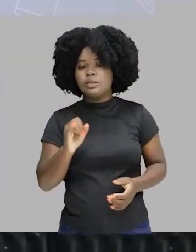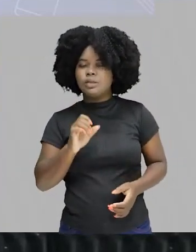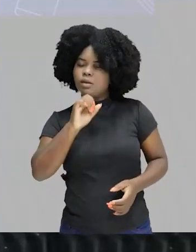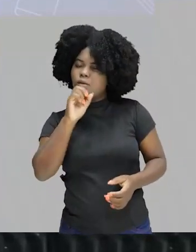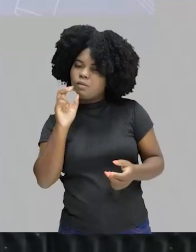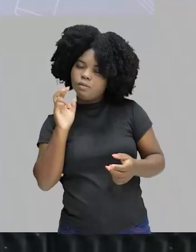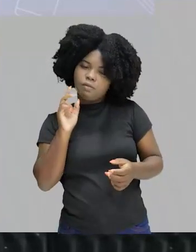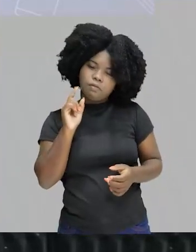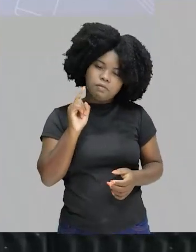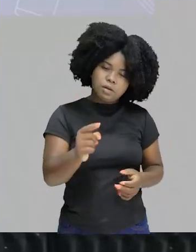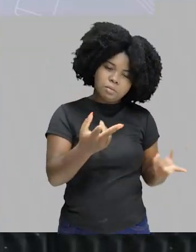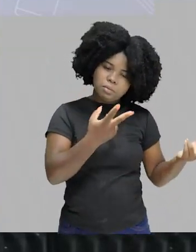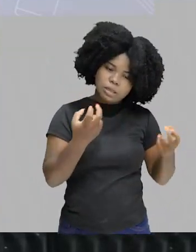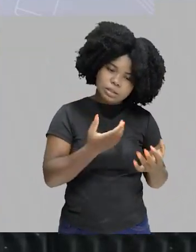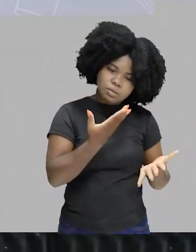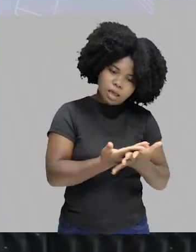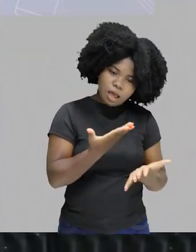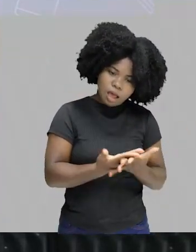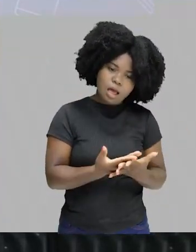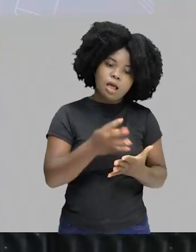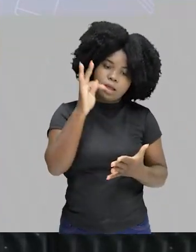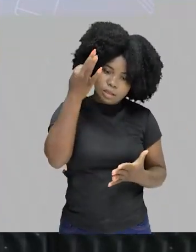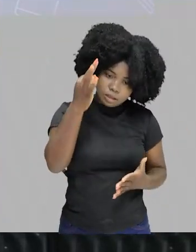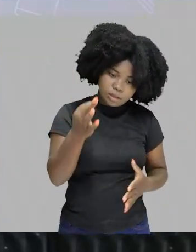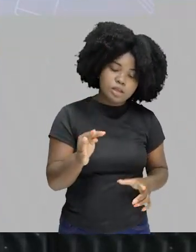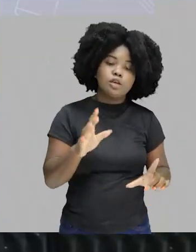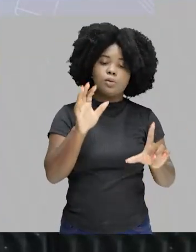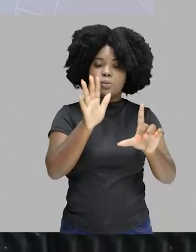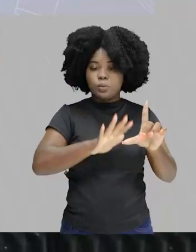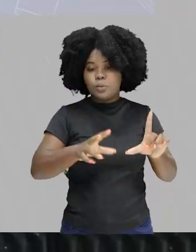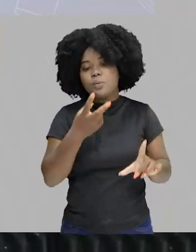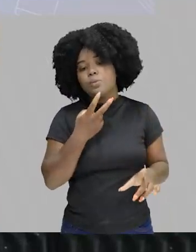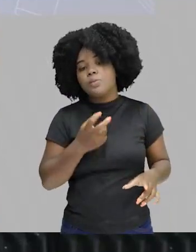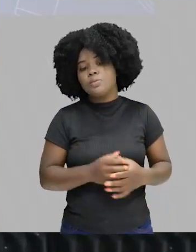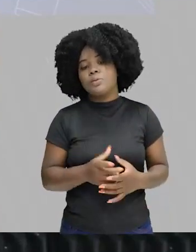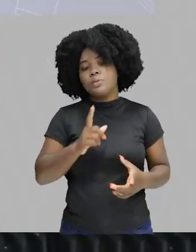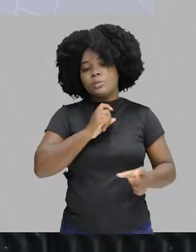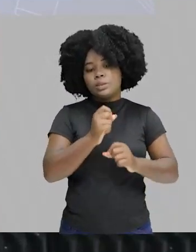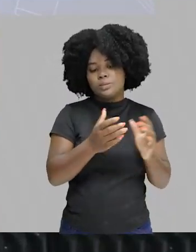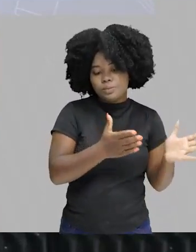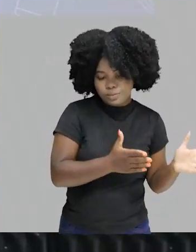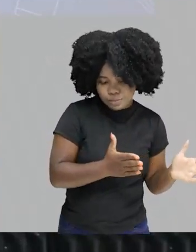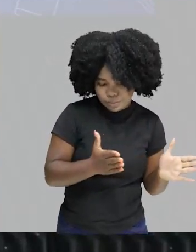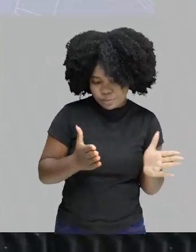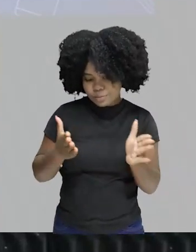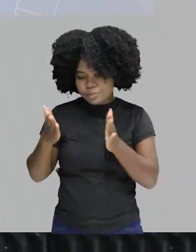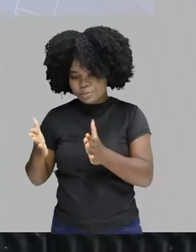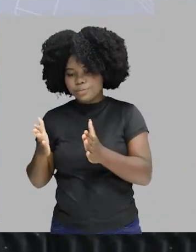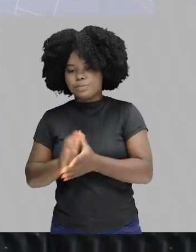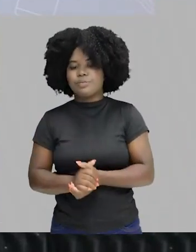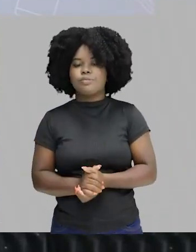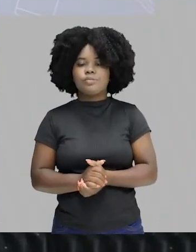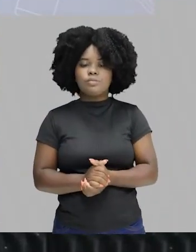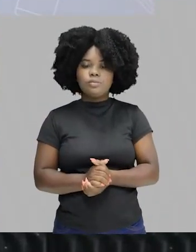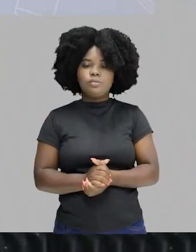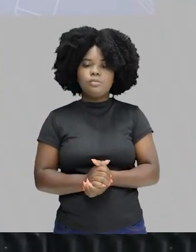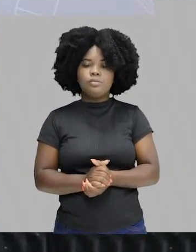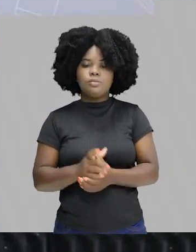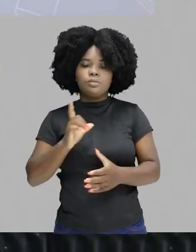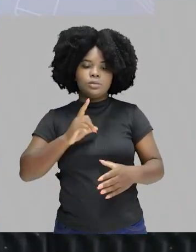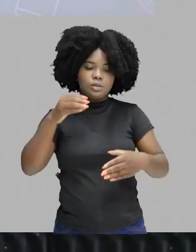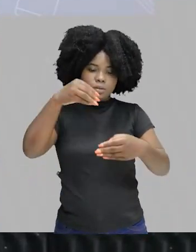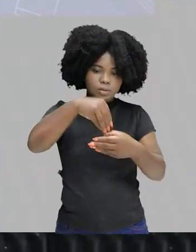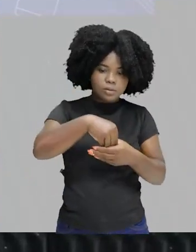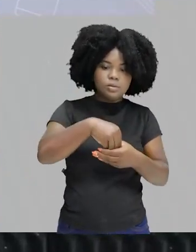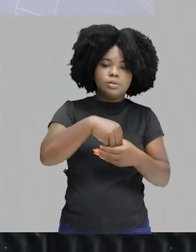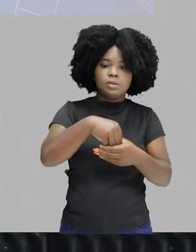fizemos, você vai ver que quando nós participamos de um projeto de processo, de uma instituição como eleição, aí